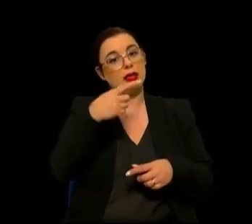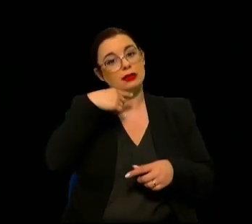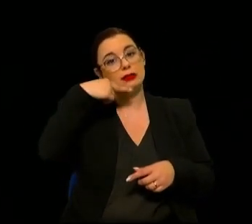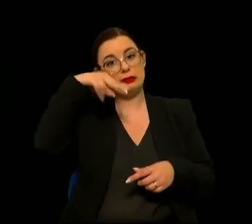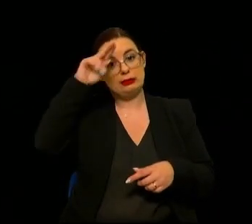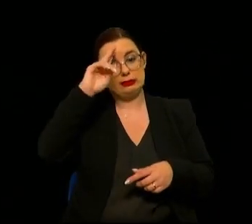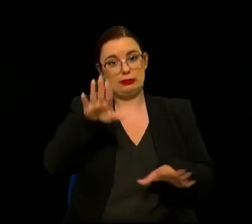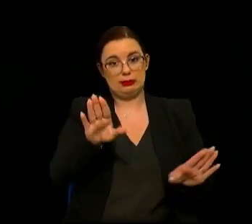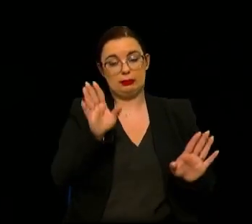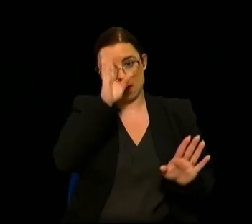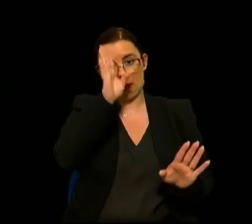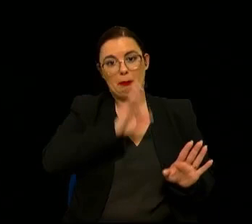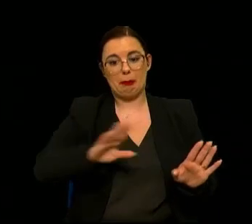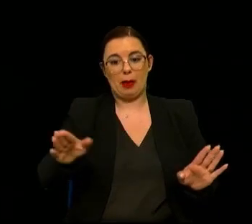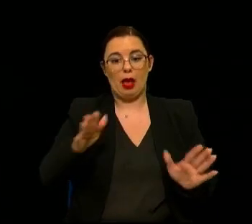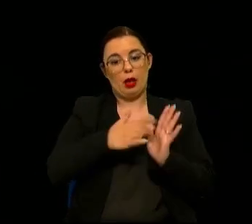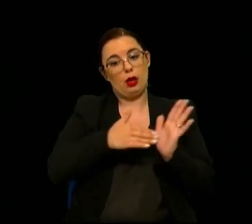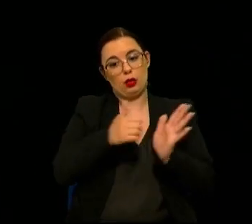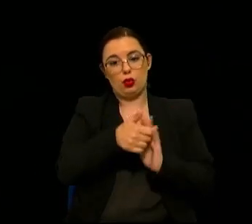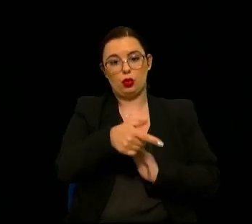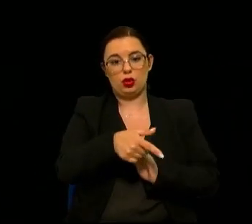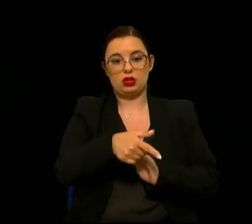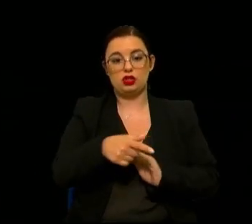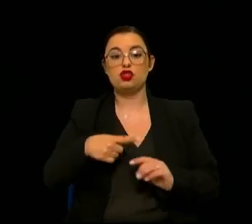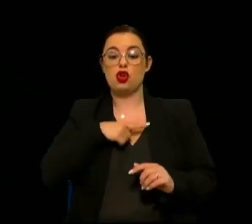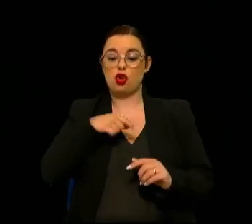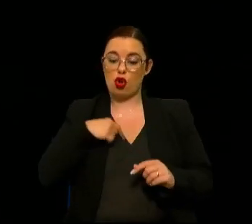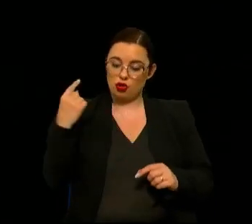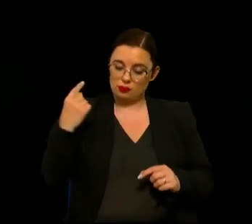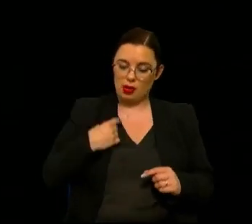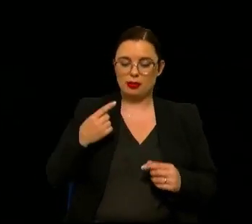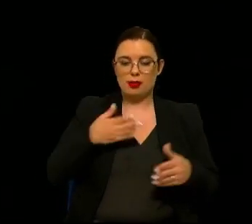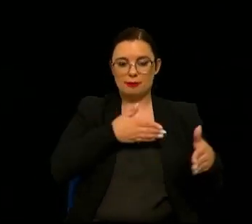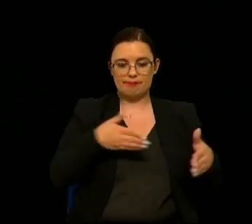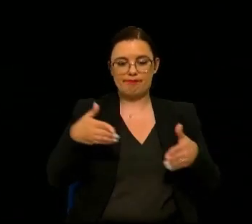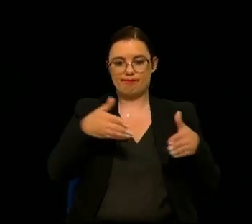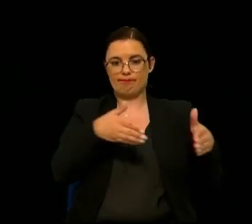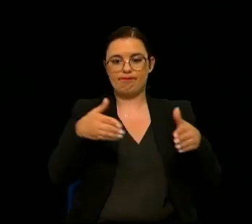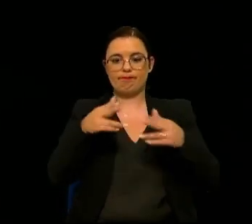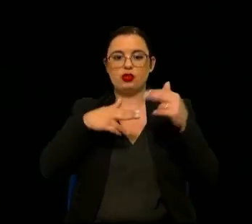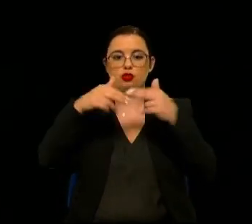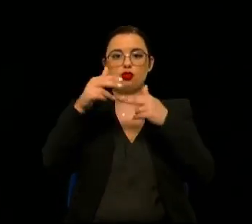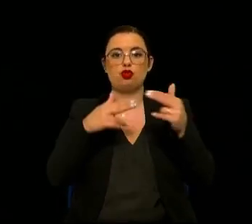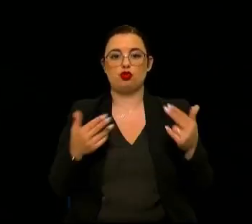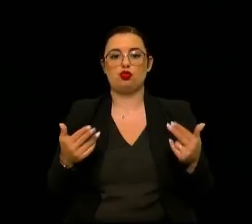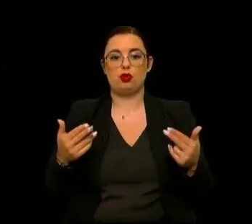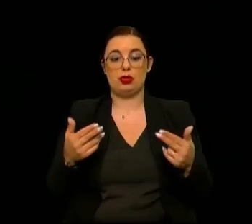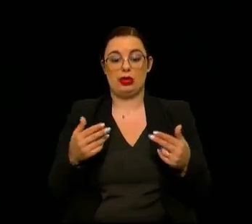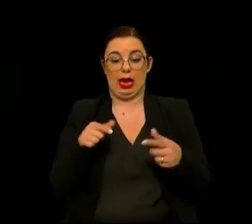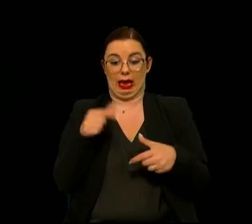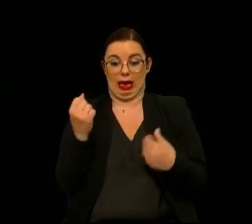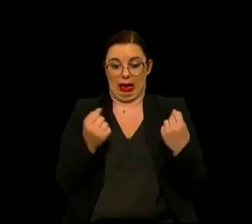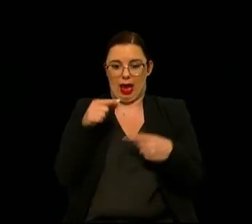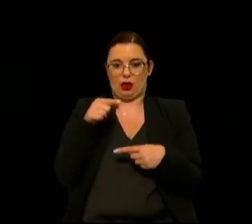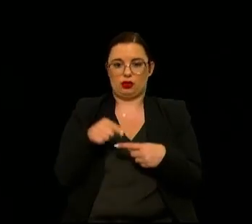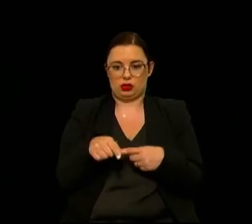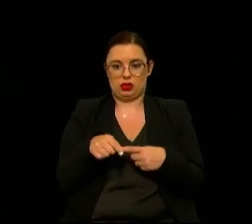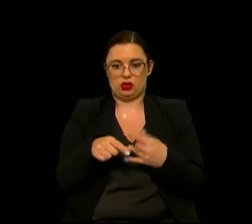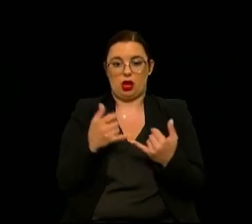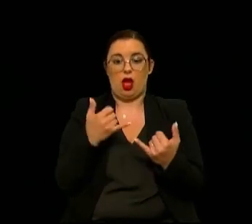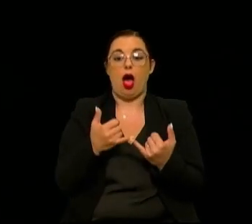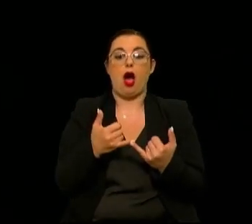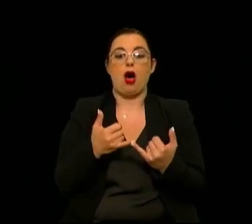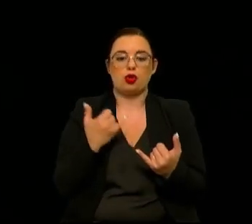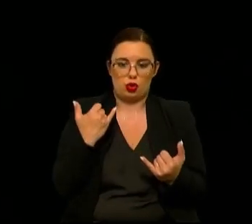Mas o que eu tenho a certeza, efetivamente, e o que nós devemos caminhar é para que, efetivamente, estes veículos com cada vez mais automação,